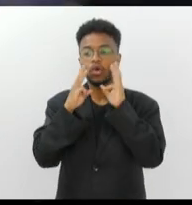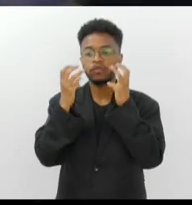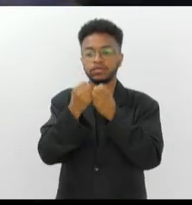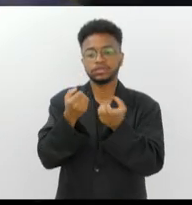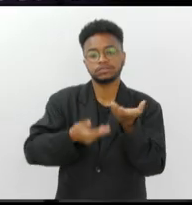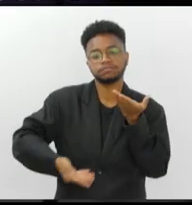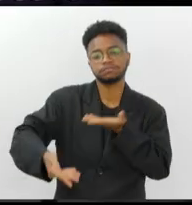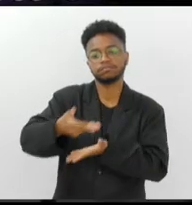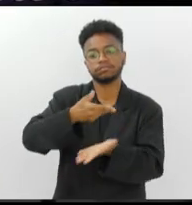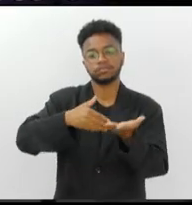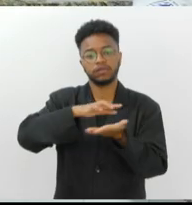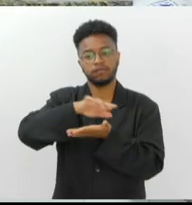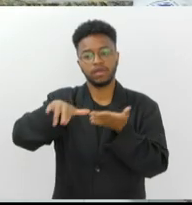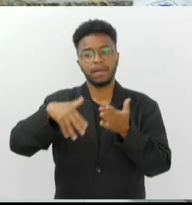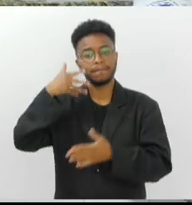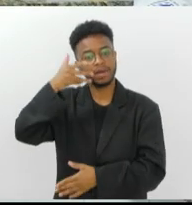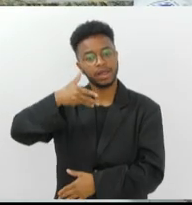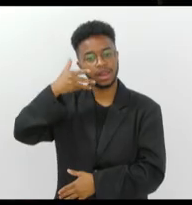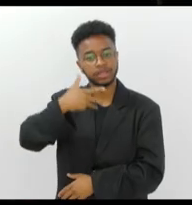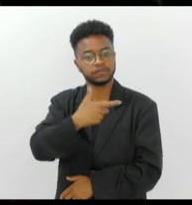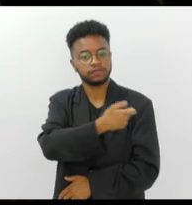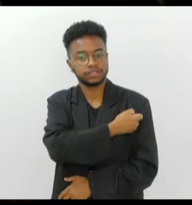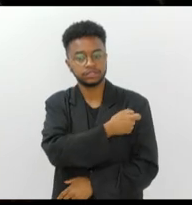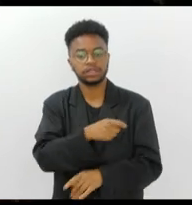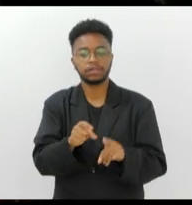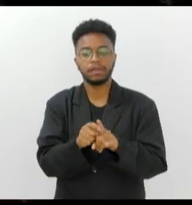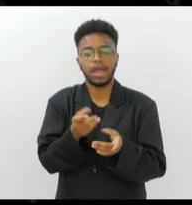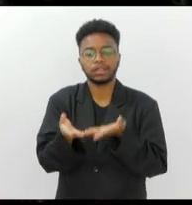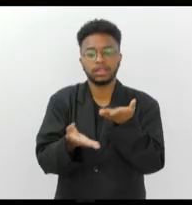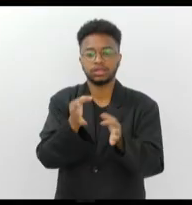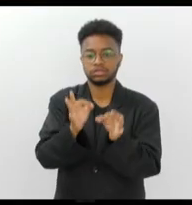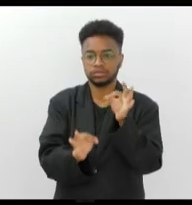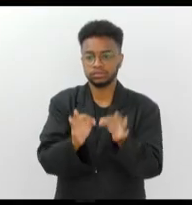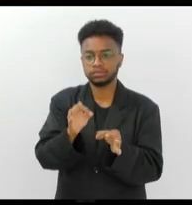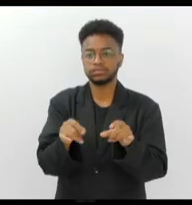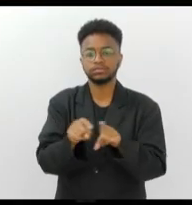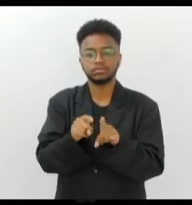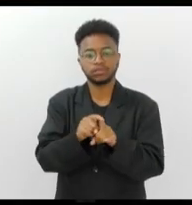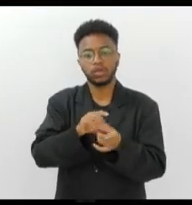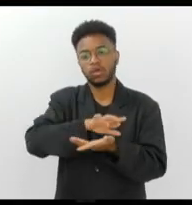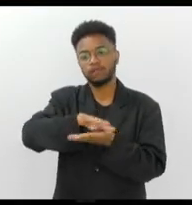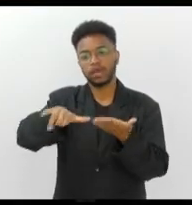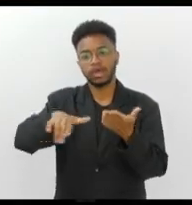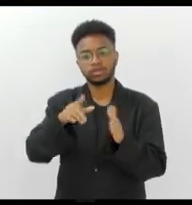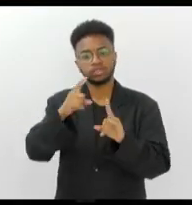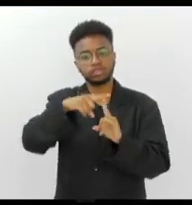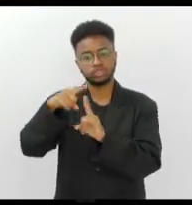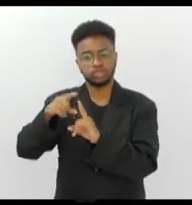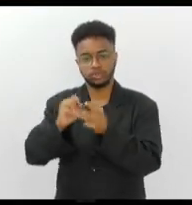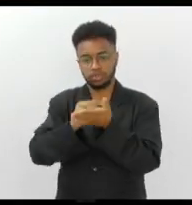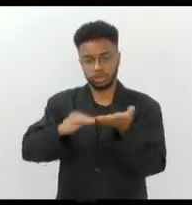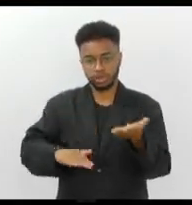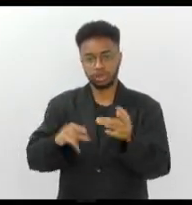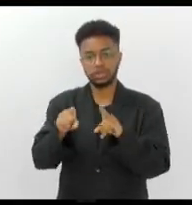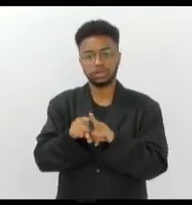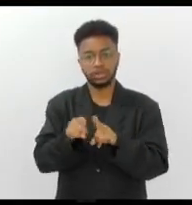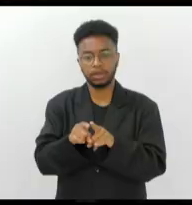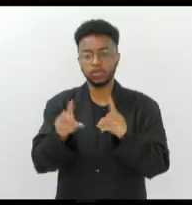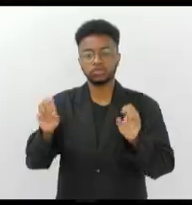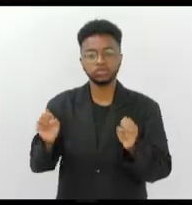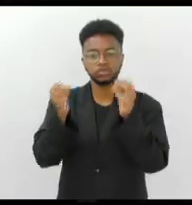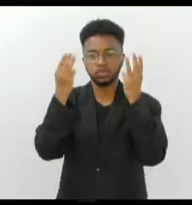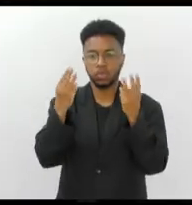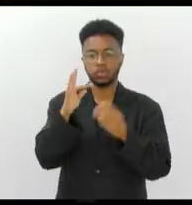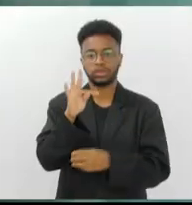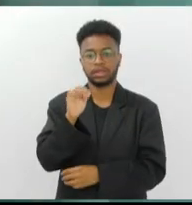interativas, palestras, vacinação, atendimento jurídico, além de diversas outras atividades, incluindo um show